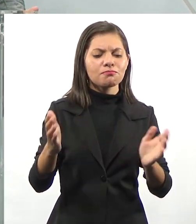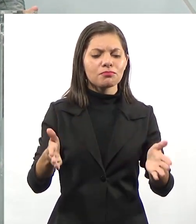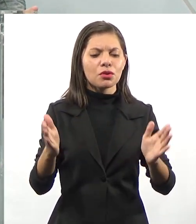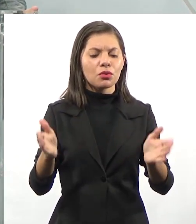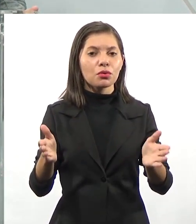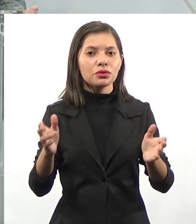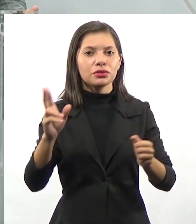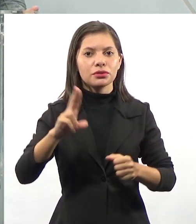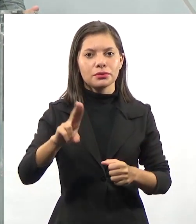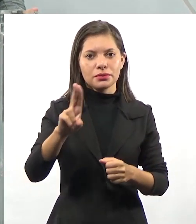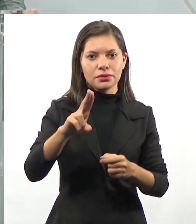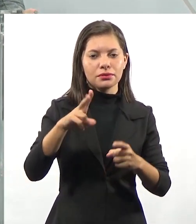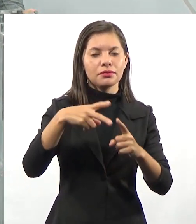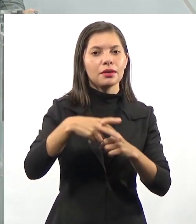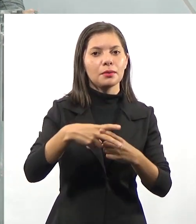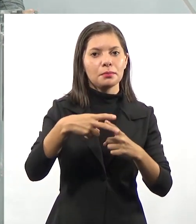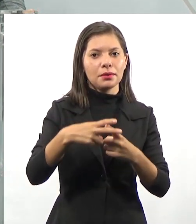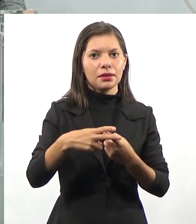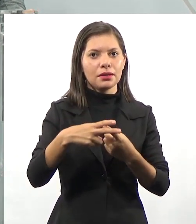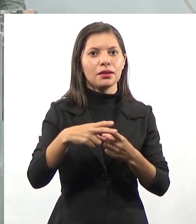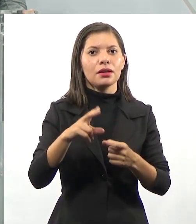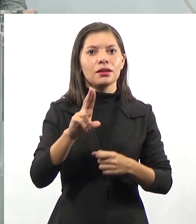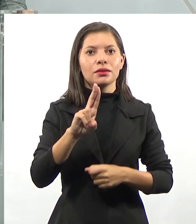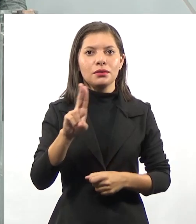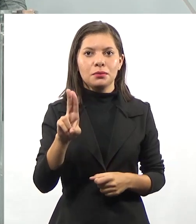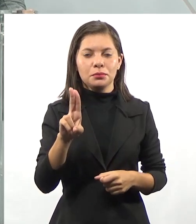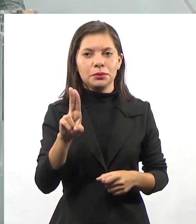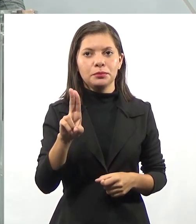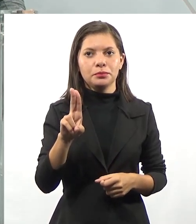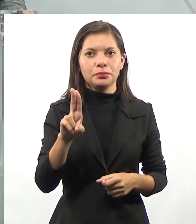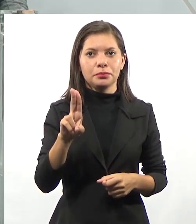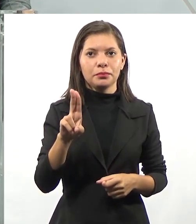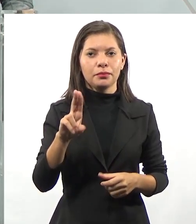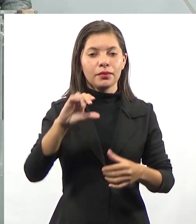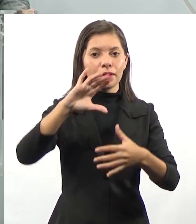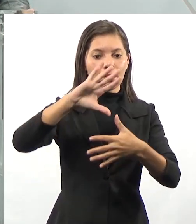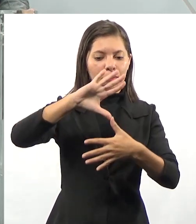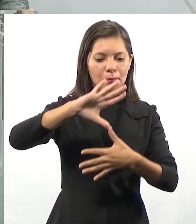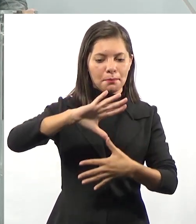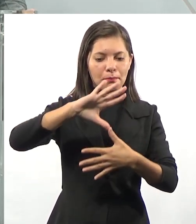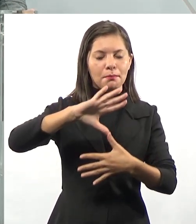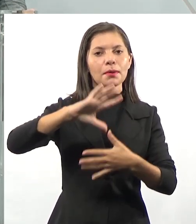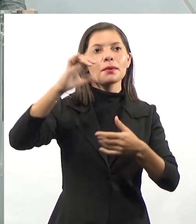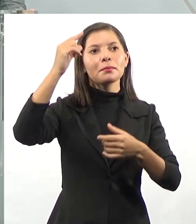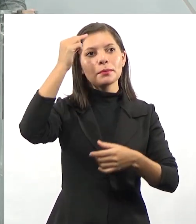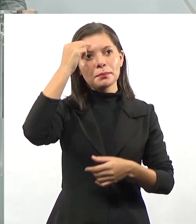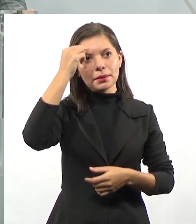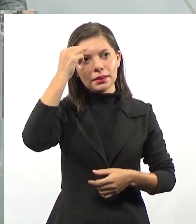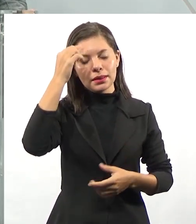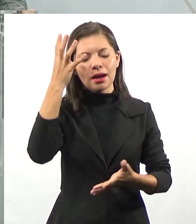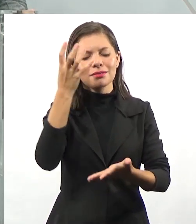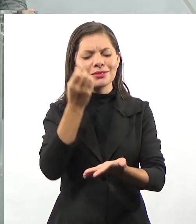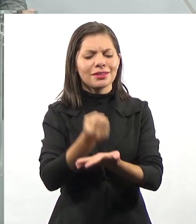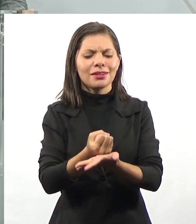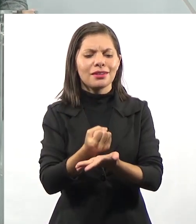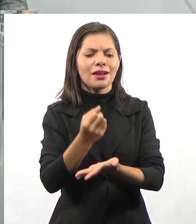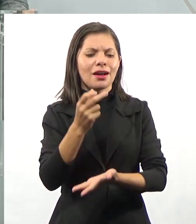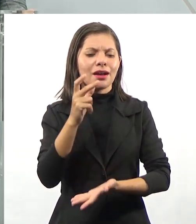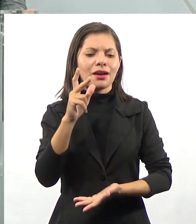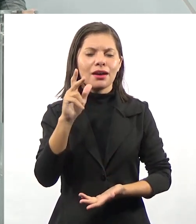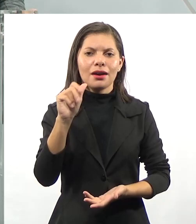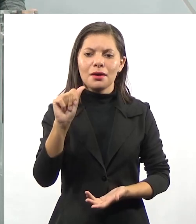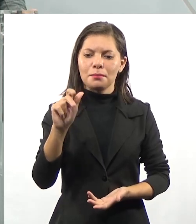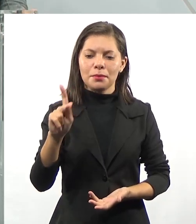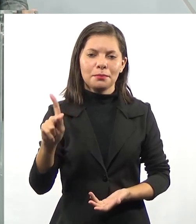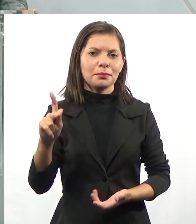chamada MindMaster que permite a construção de mapas mentais, isso na internet, sem ter que instalar nenhum programa adicional no seu computador.